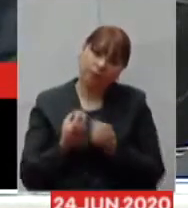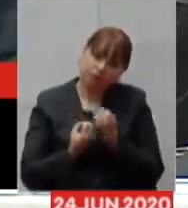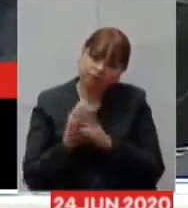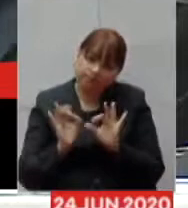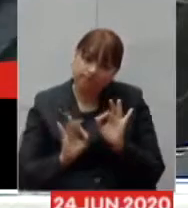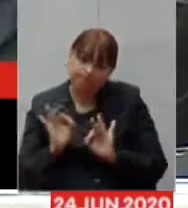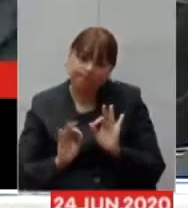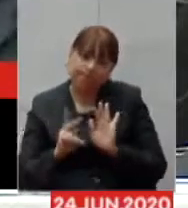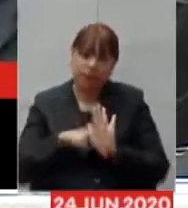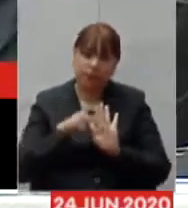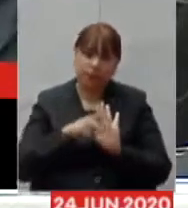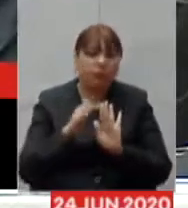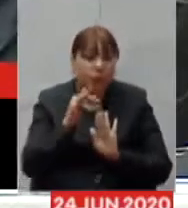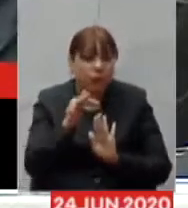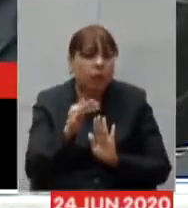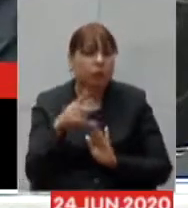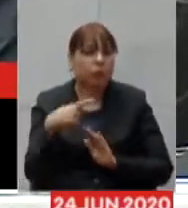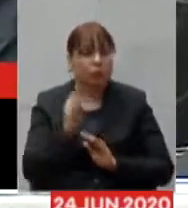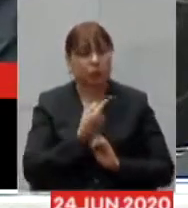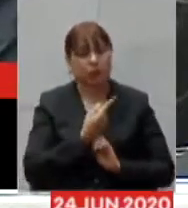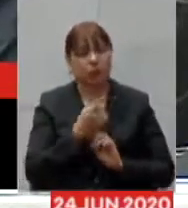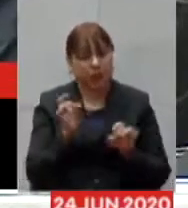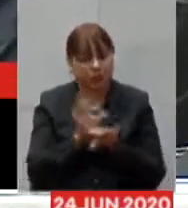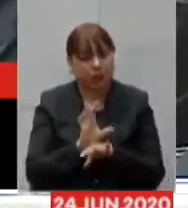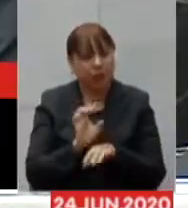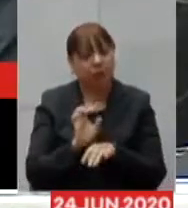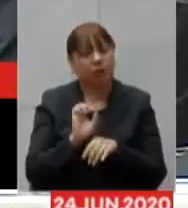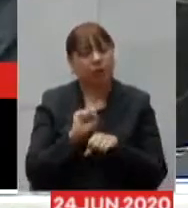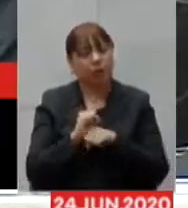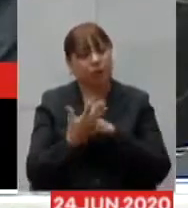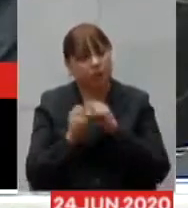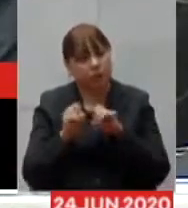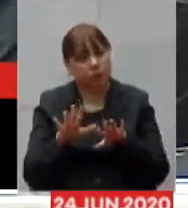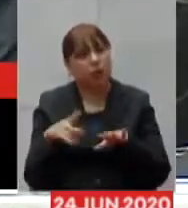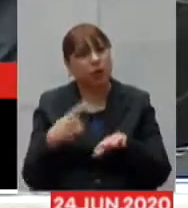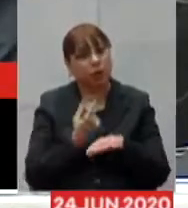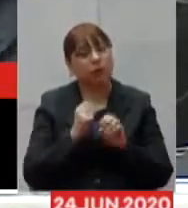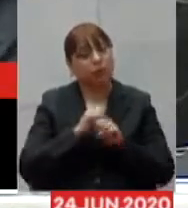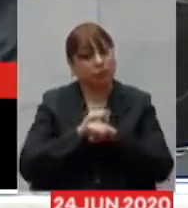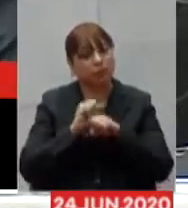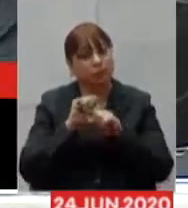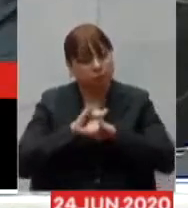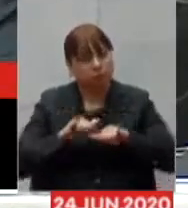acreditamos que passando essa epidemia nós vamos ter condição de comunicar à sociedade